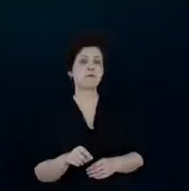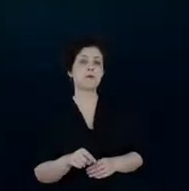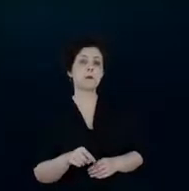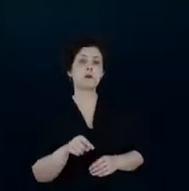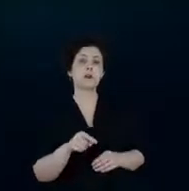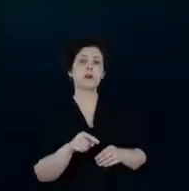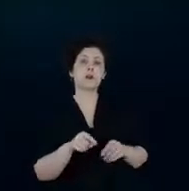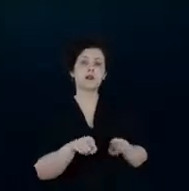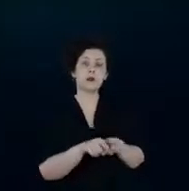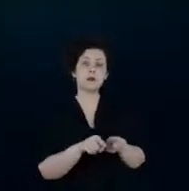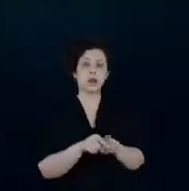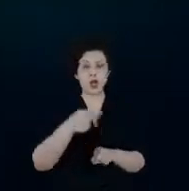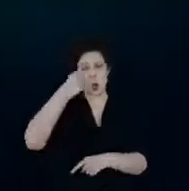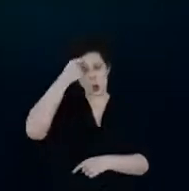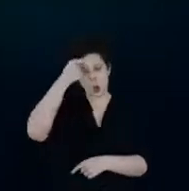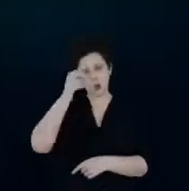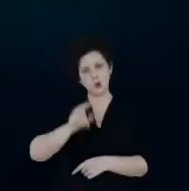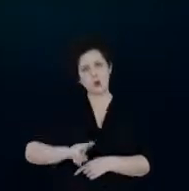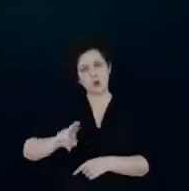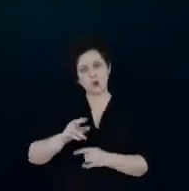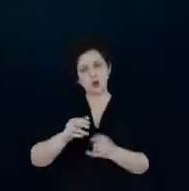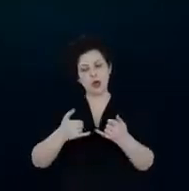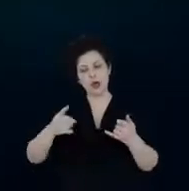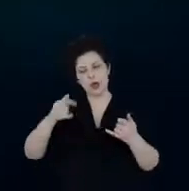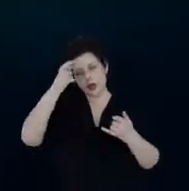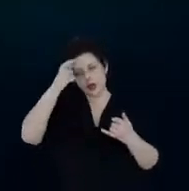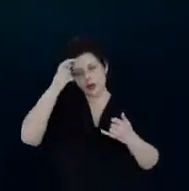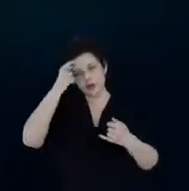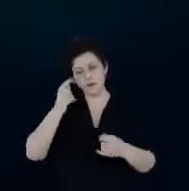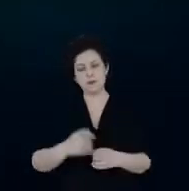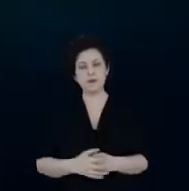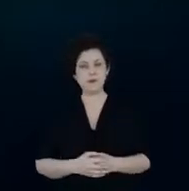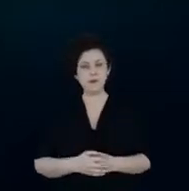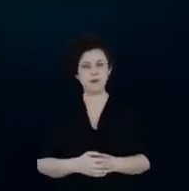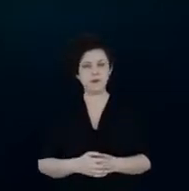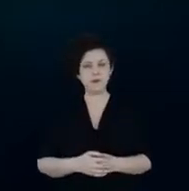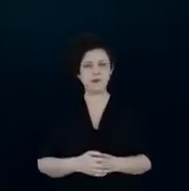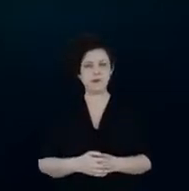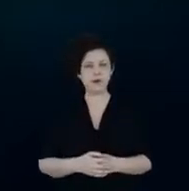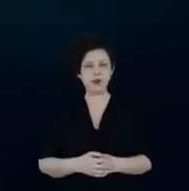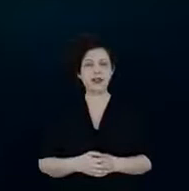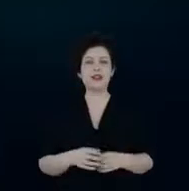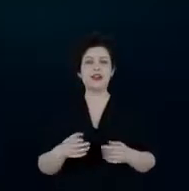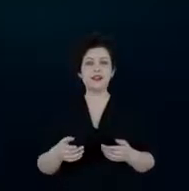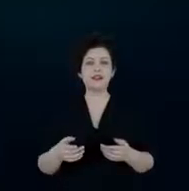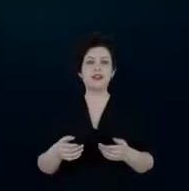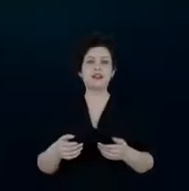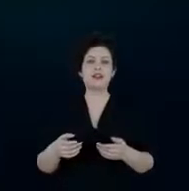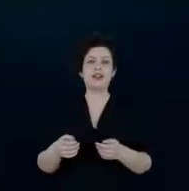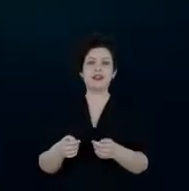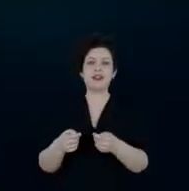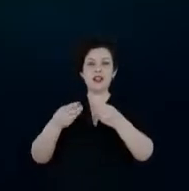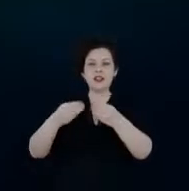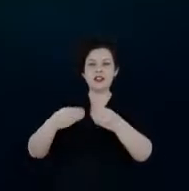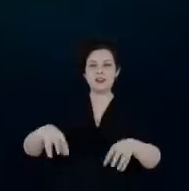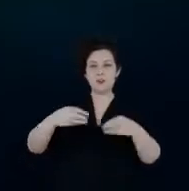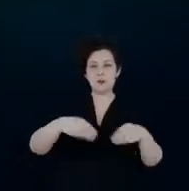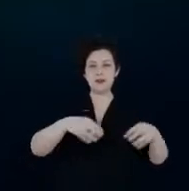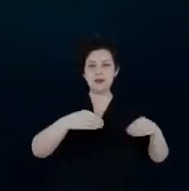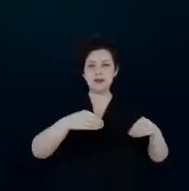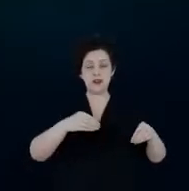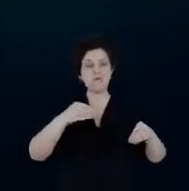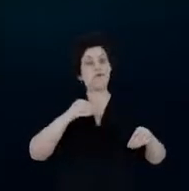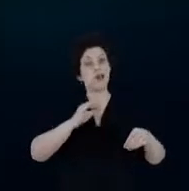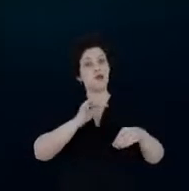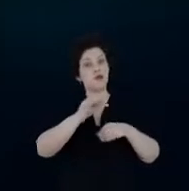Consciente já. Então, com o logo Energia Elétrica, se desperdiçar, vai faltar. E as